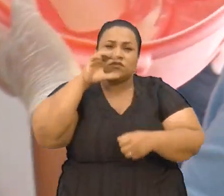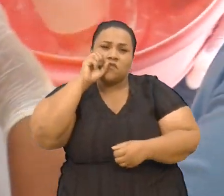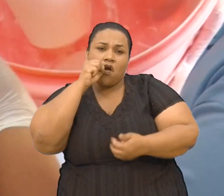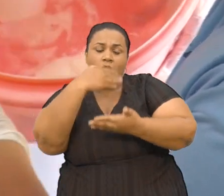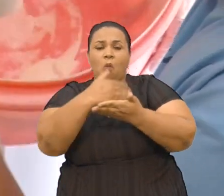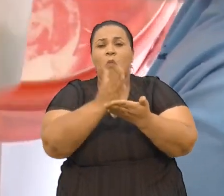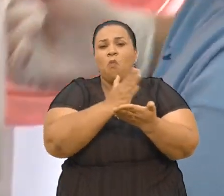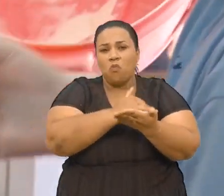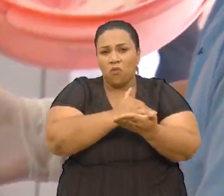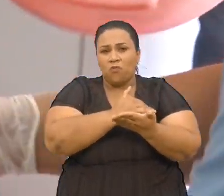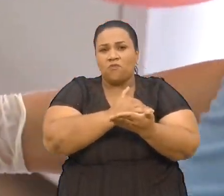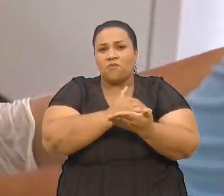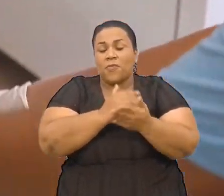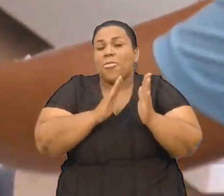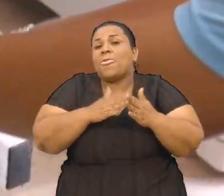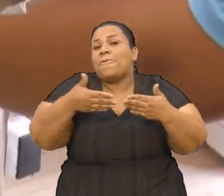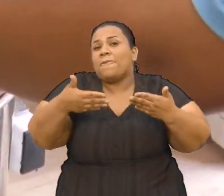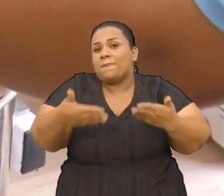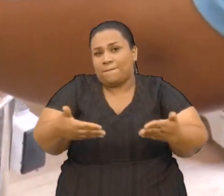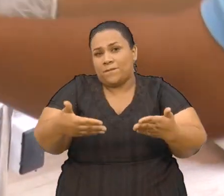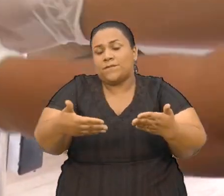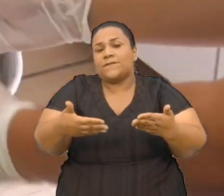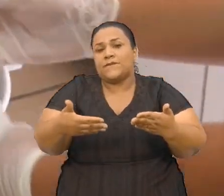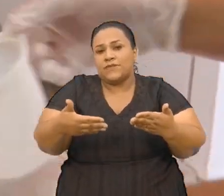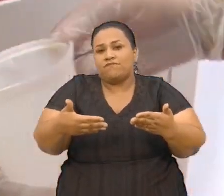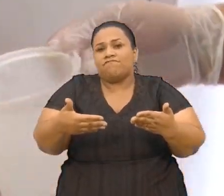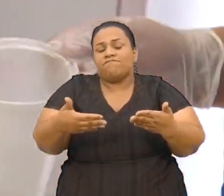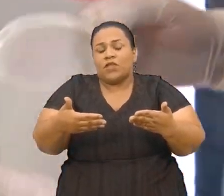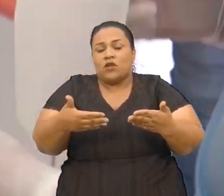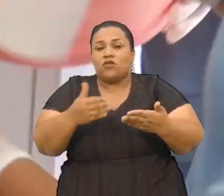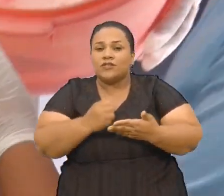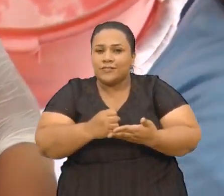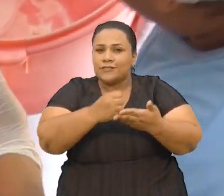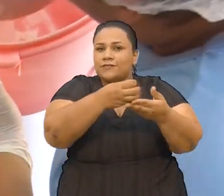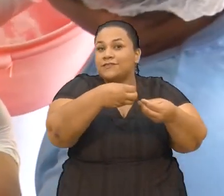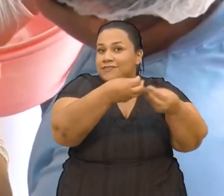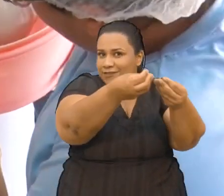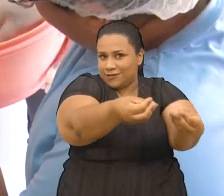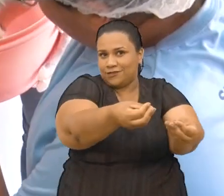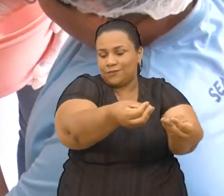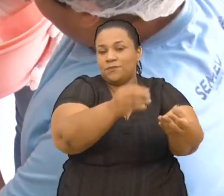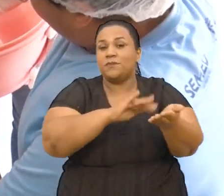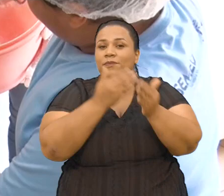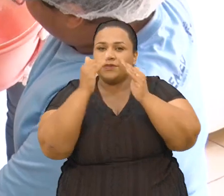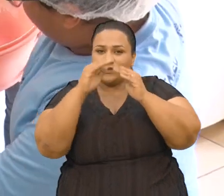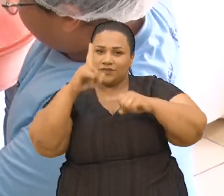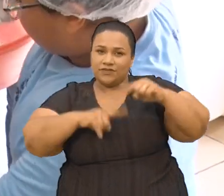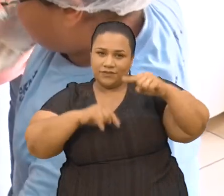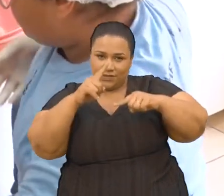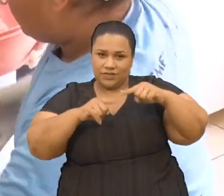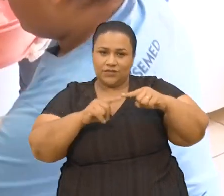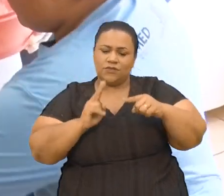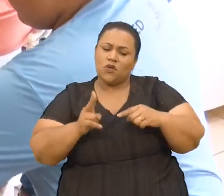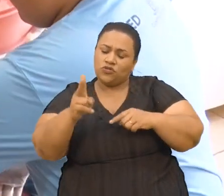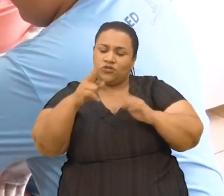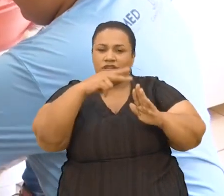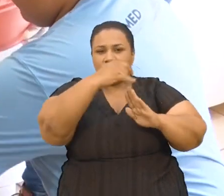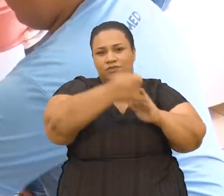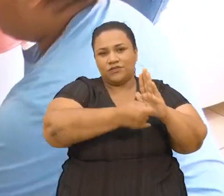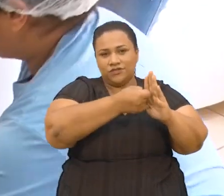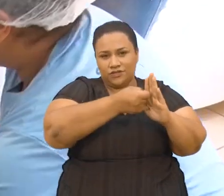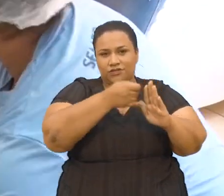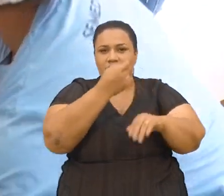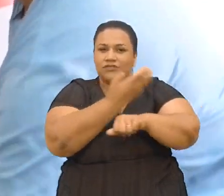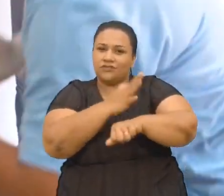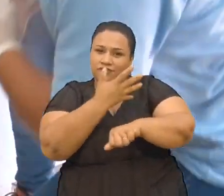Os bolos Então a gente fez Essa sessão Desses materiais Para a escola Poder continuar Essa